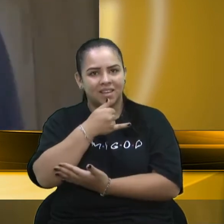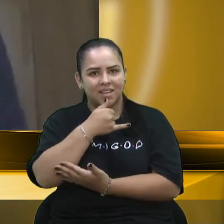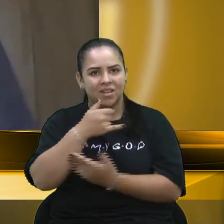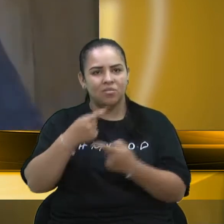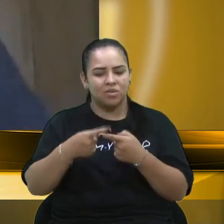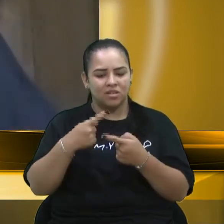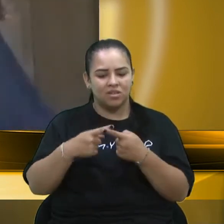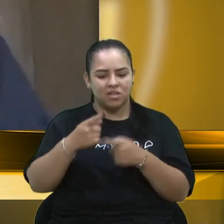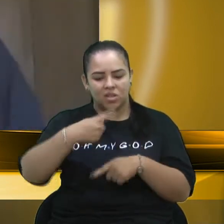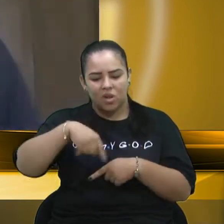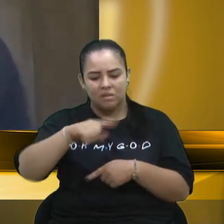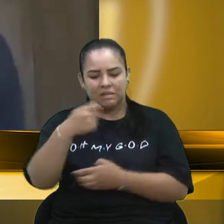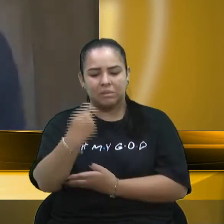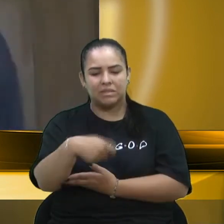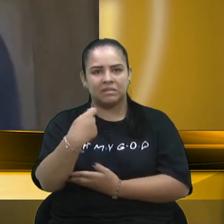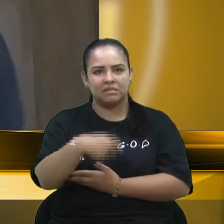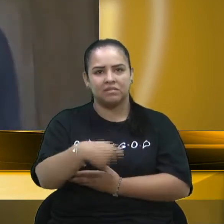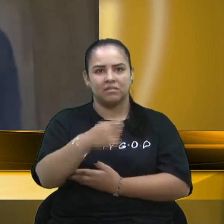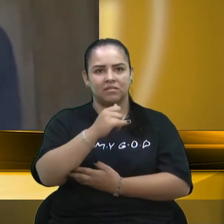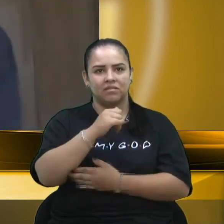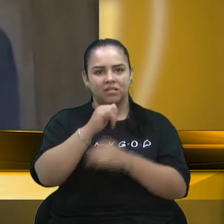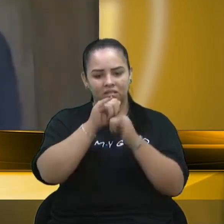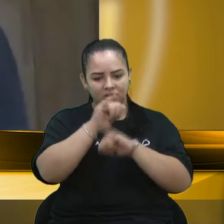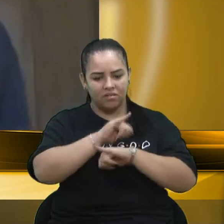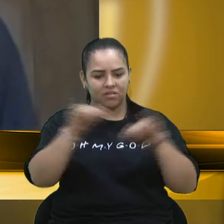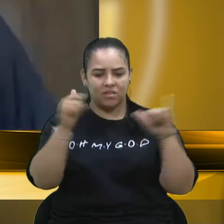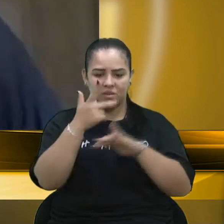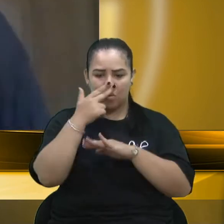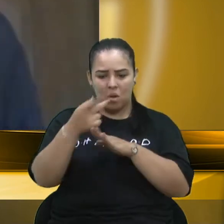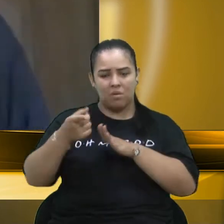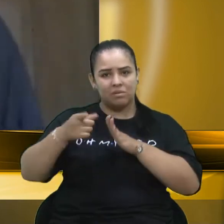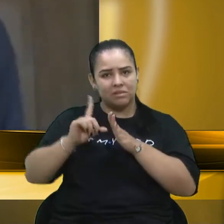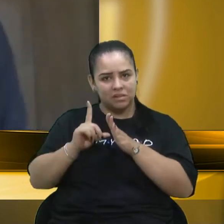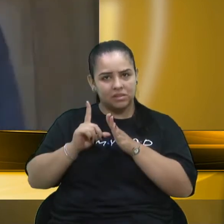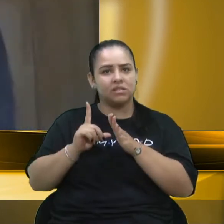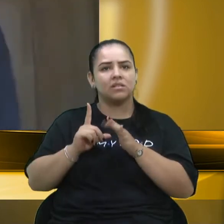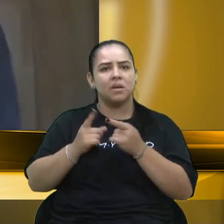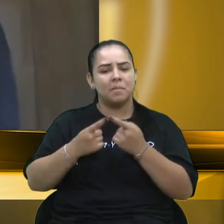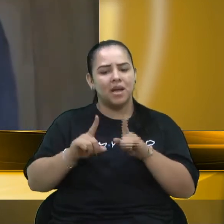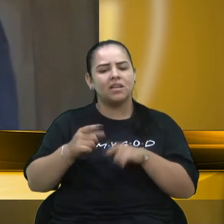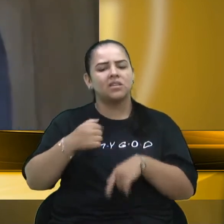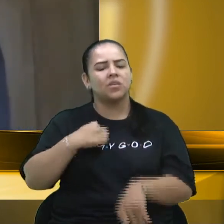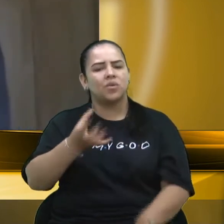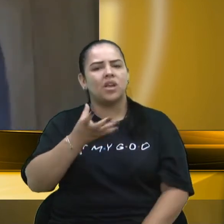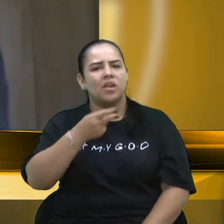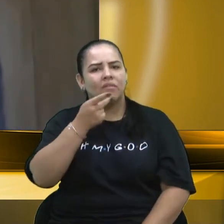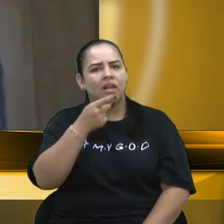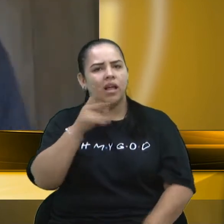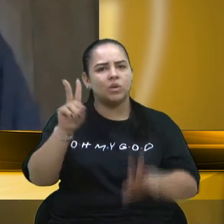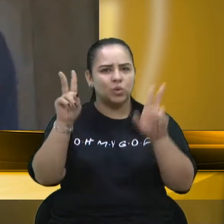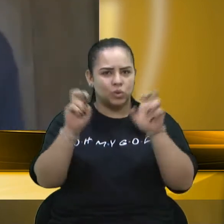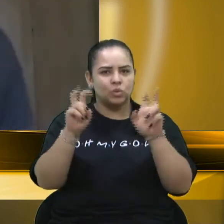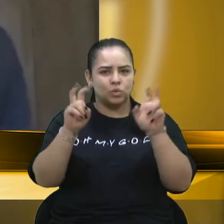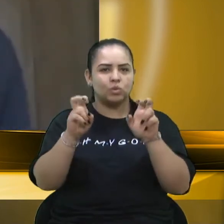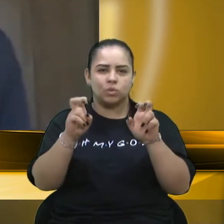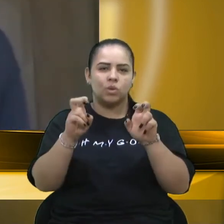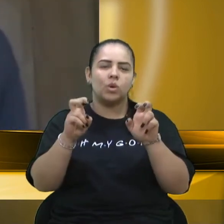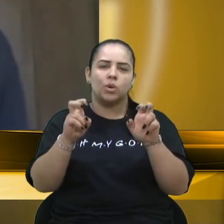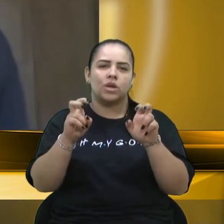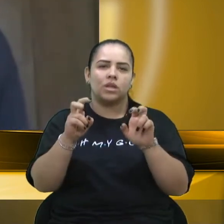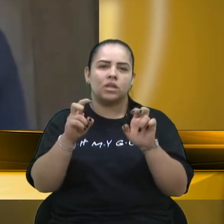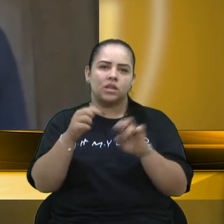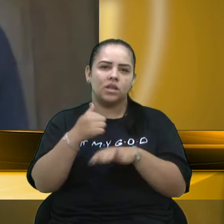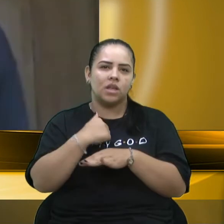dar uma notícia que foi dada anteriormente. Mas eu quero trazer um assunto que a mim, e acredito que